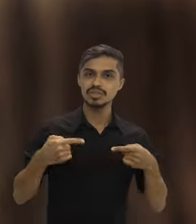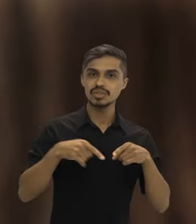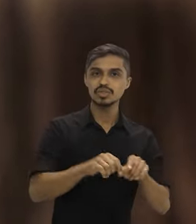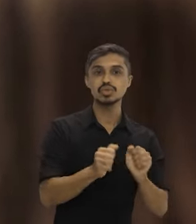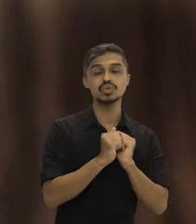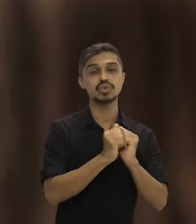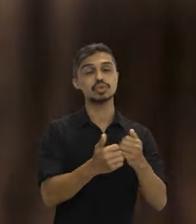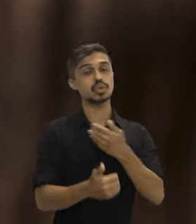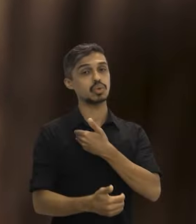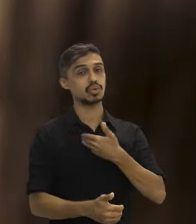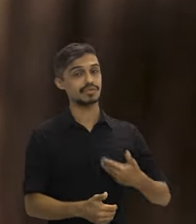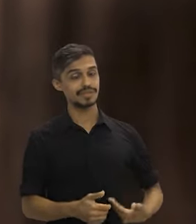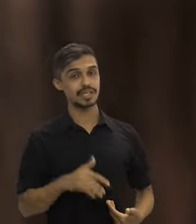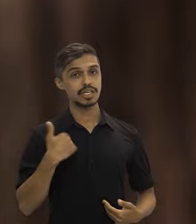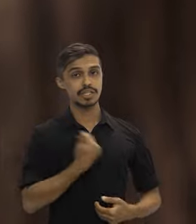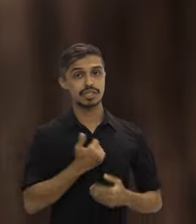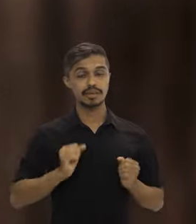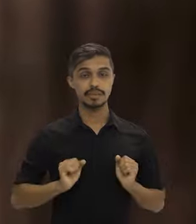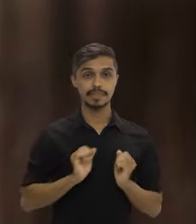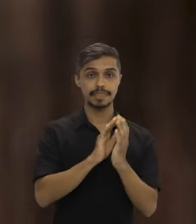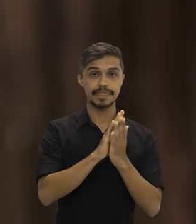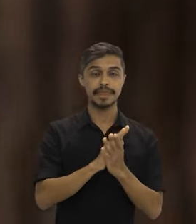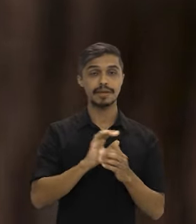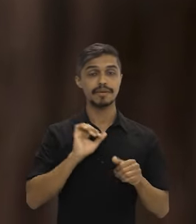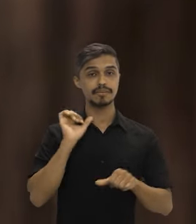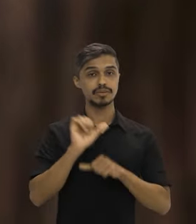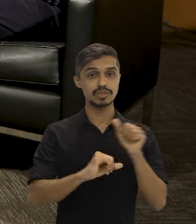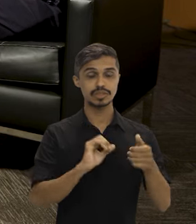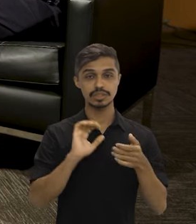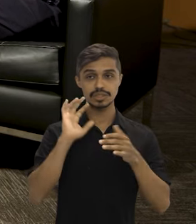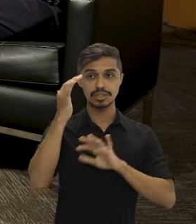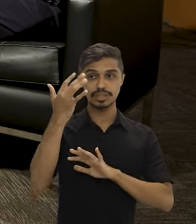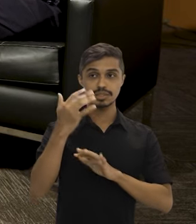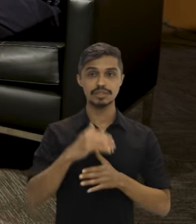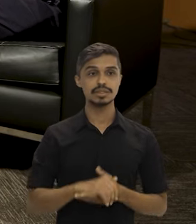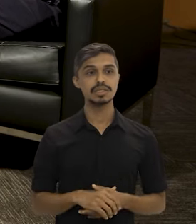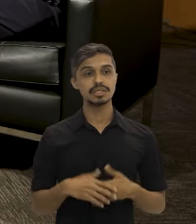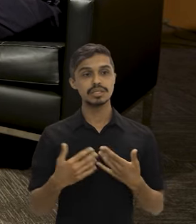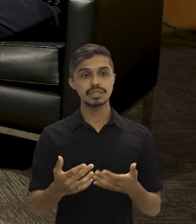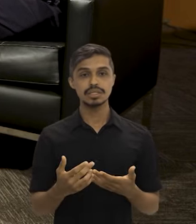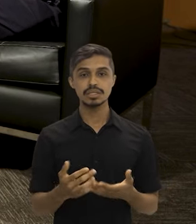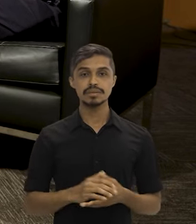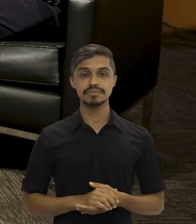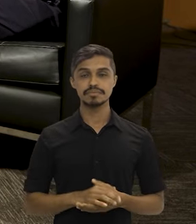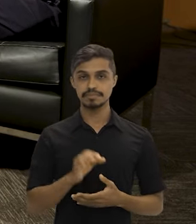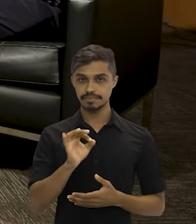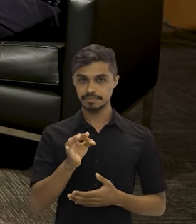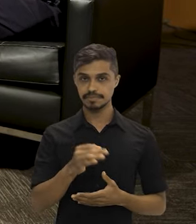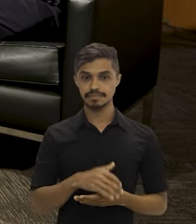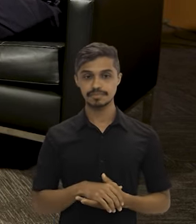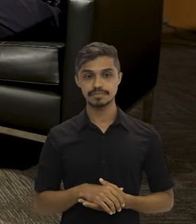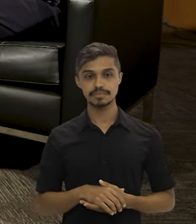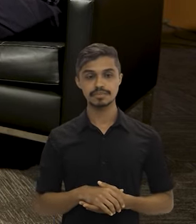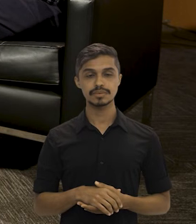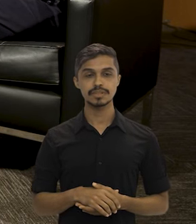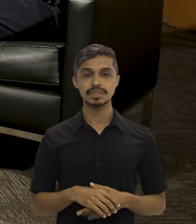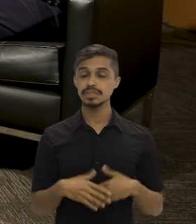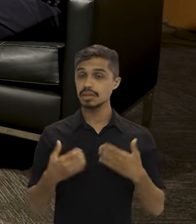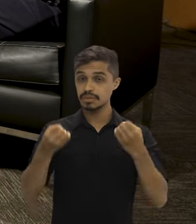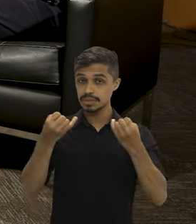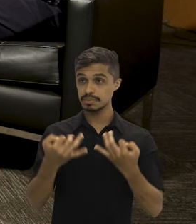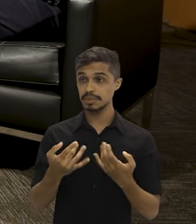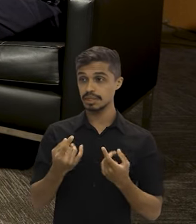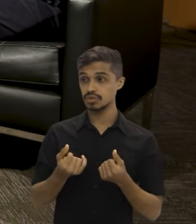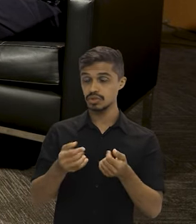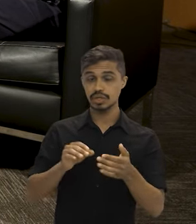a essa ação do setor público para que a gente enfrente as mudanças climáticas e reconstrua essa agenda. Bom,